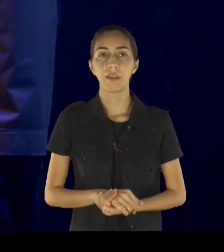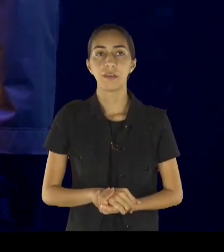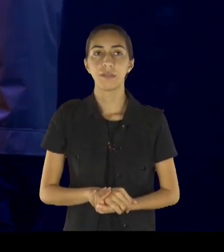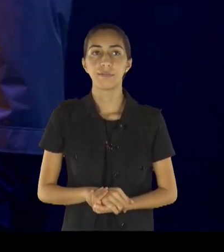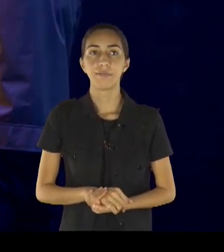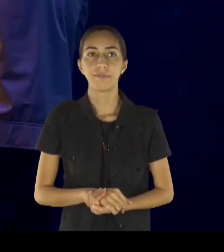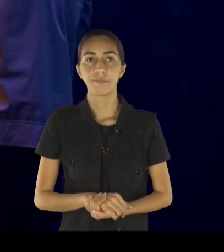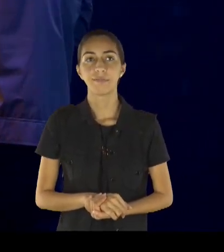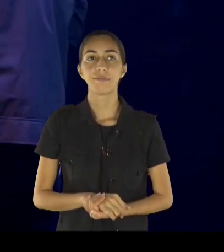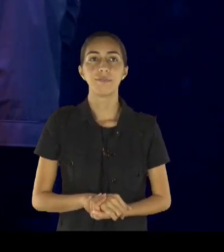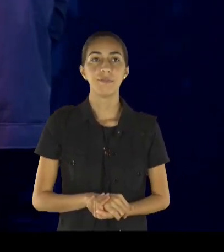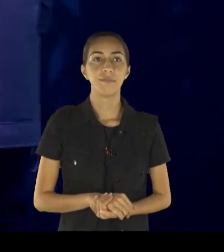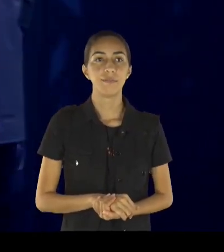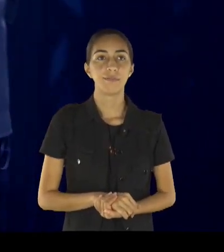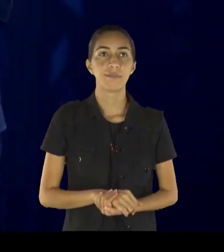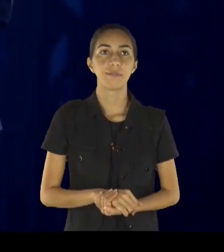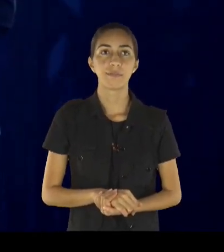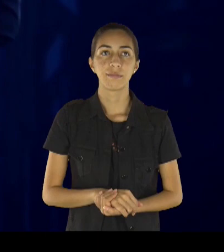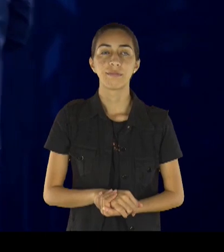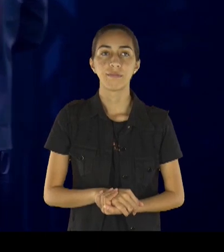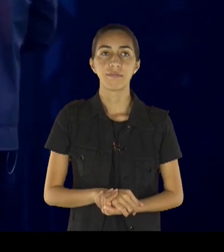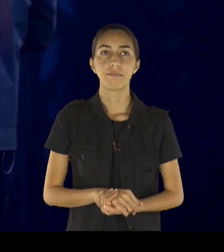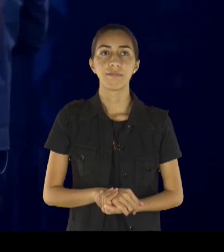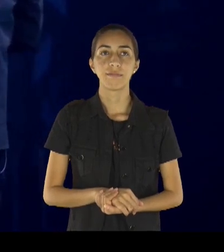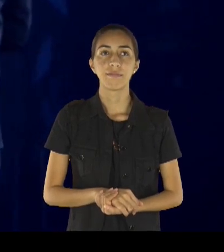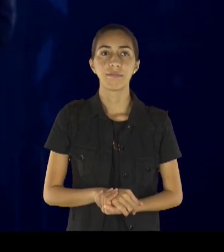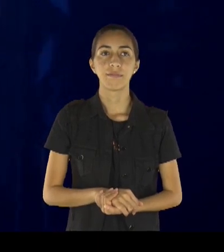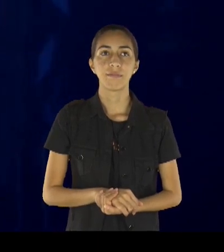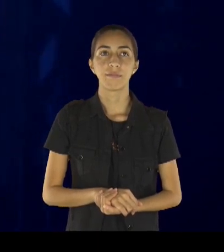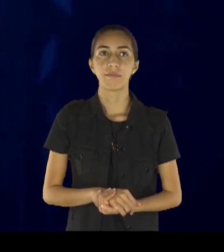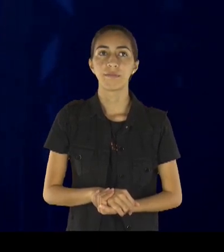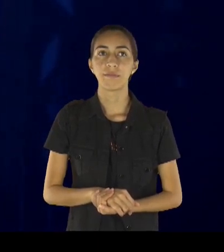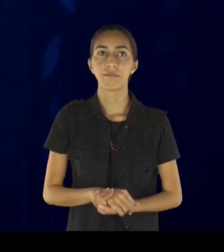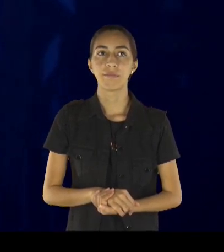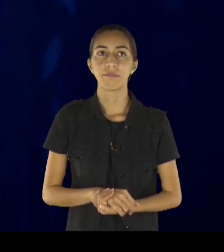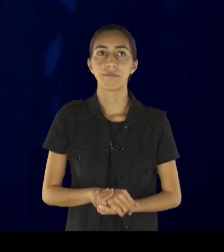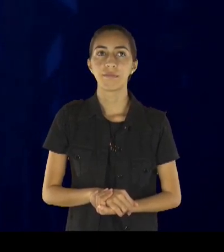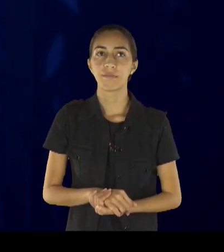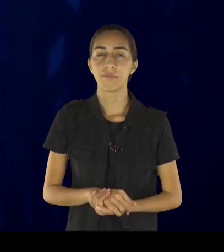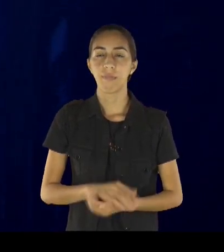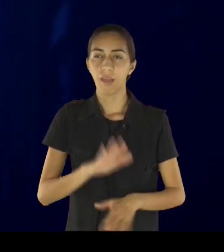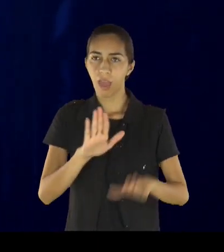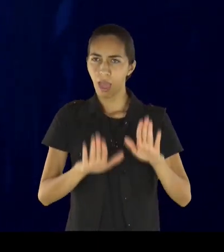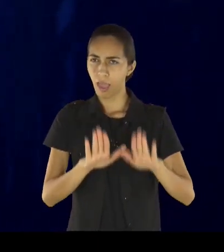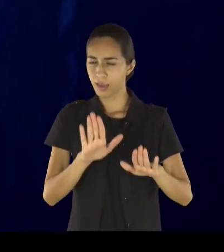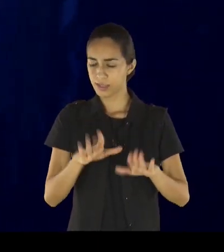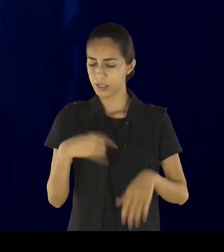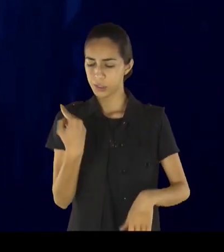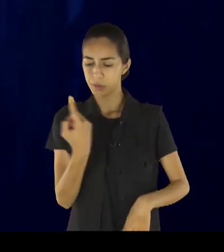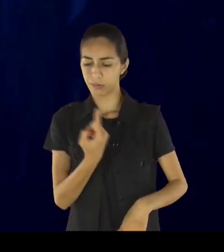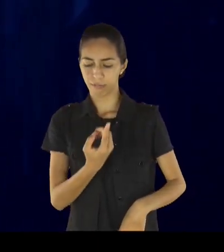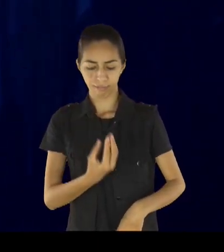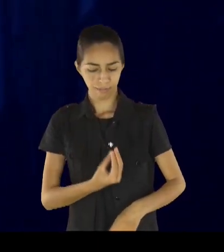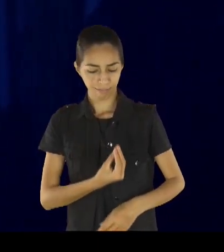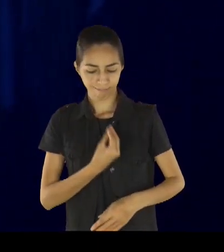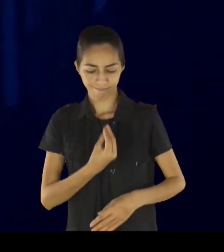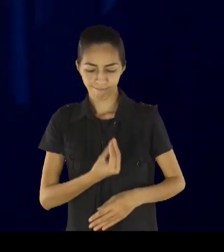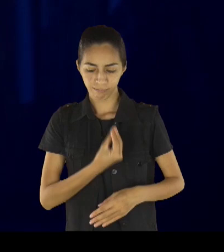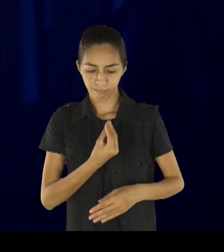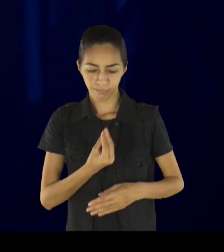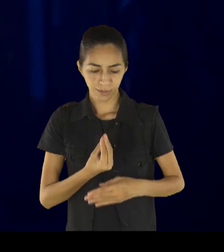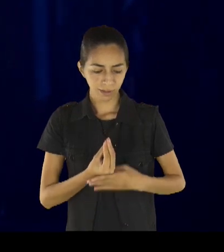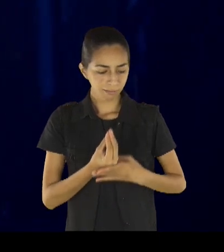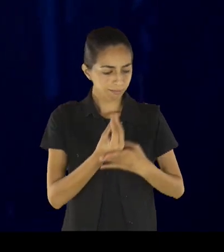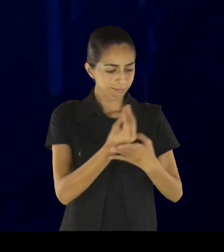a nossa, segurança, em alguma coisa, que a gente possa fazer, em alguma coisa, que nós possamos